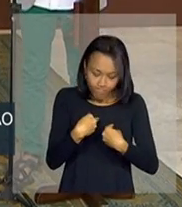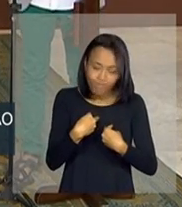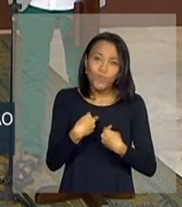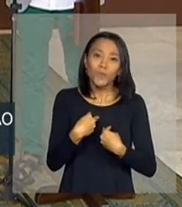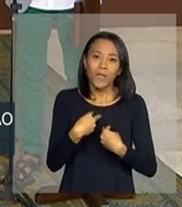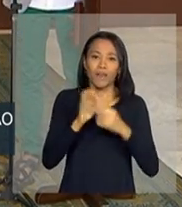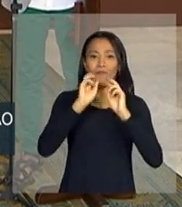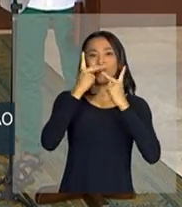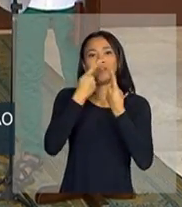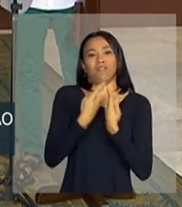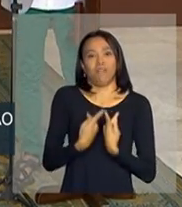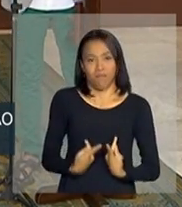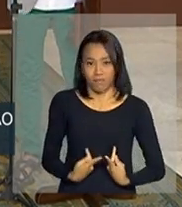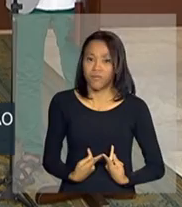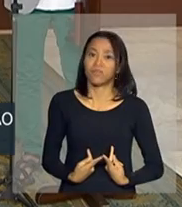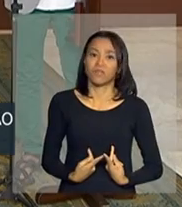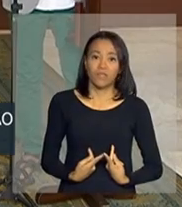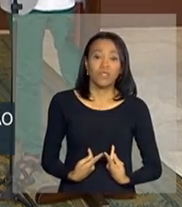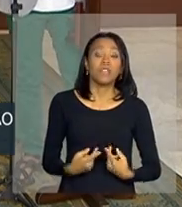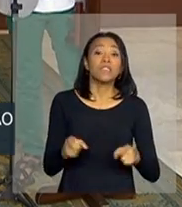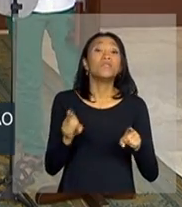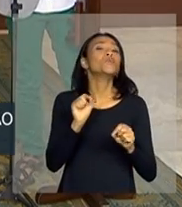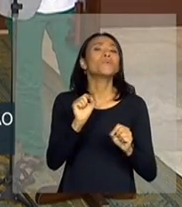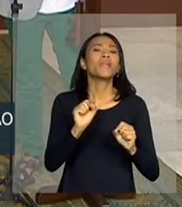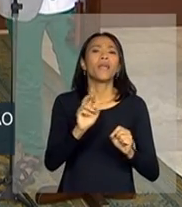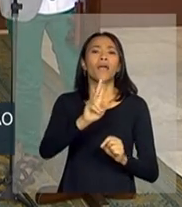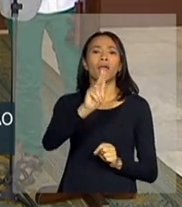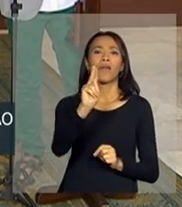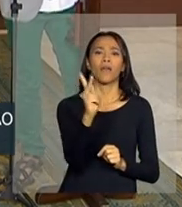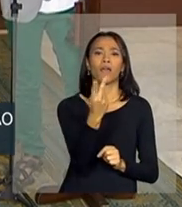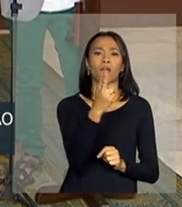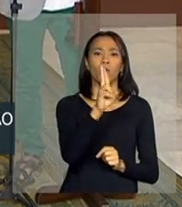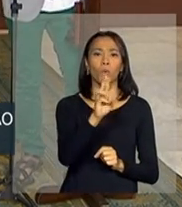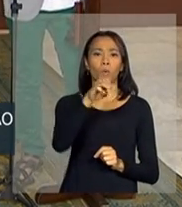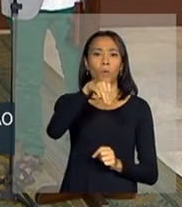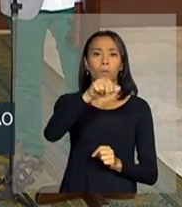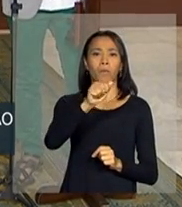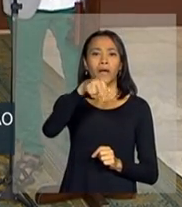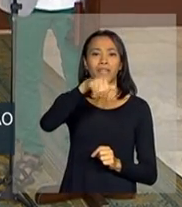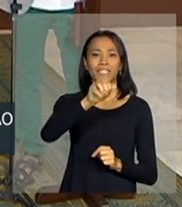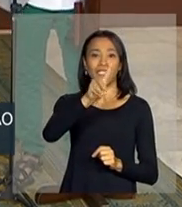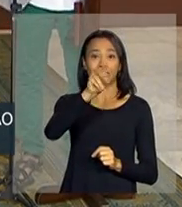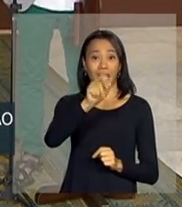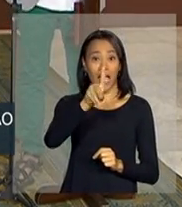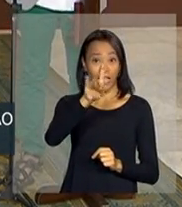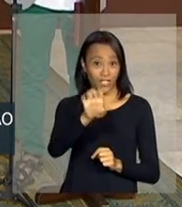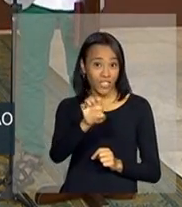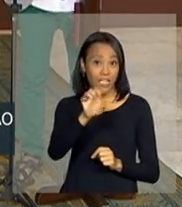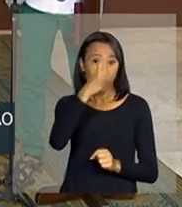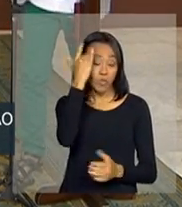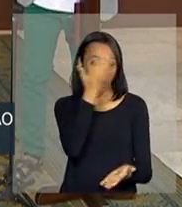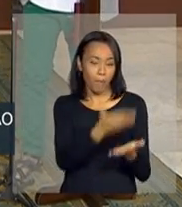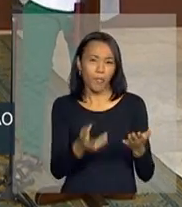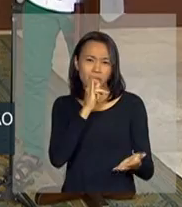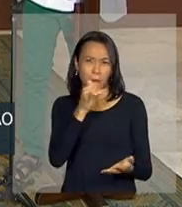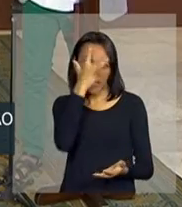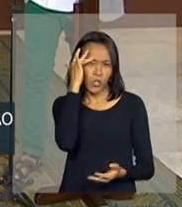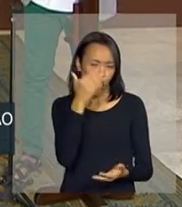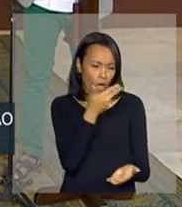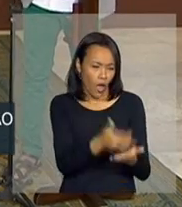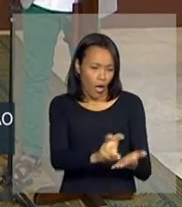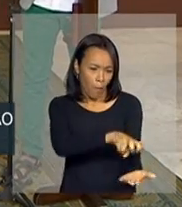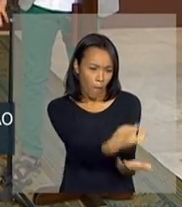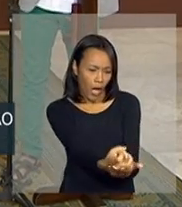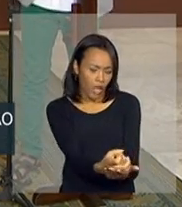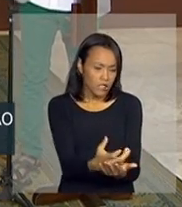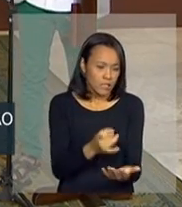humanidade, e o que é humanidade? Uma coisa que a gente está perdendo aos poucos, ver alguém no chão, e com medo de